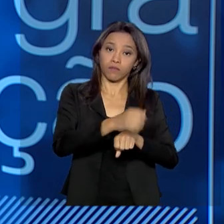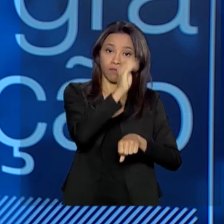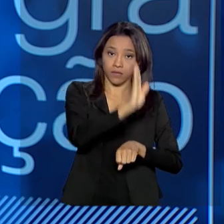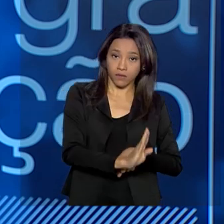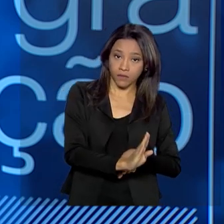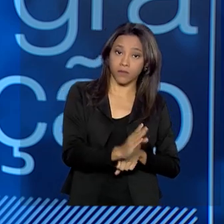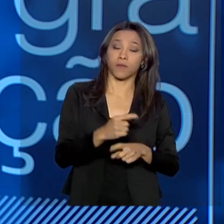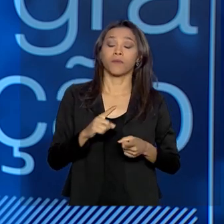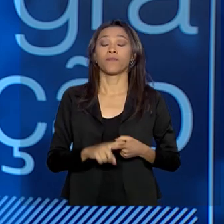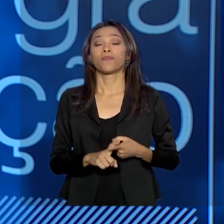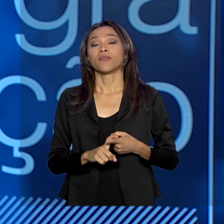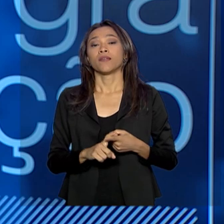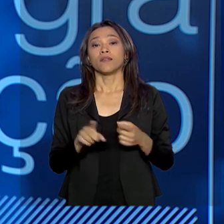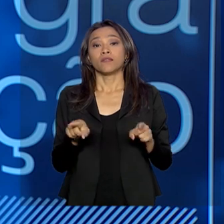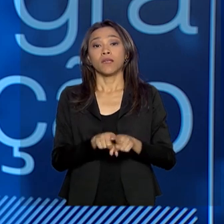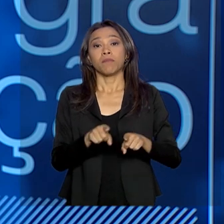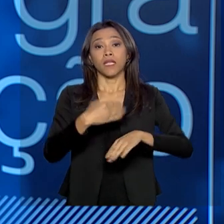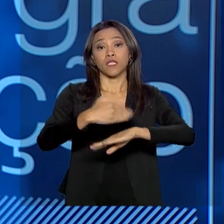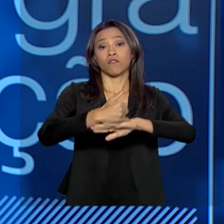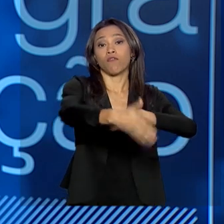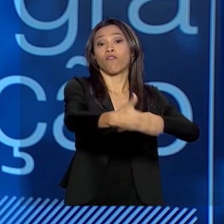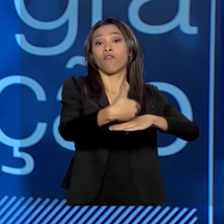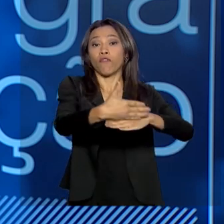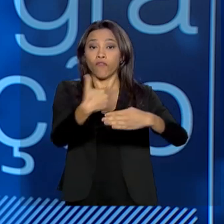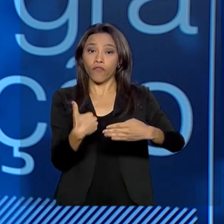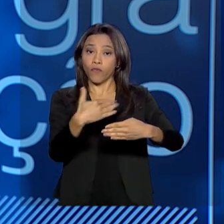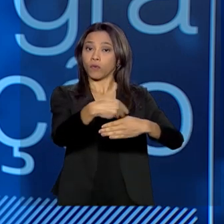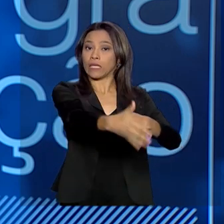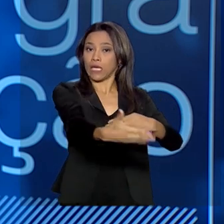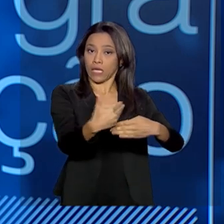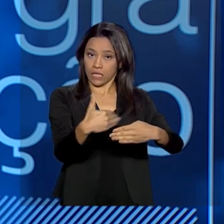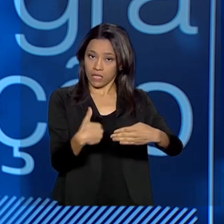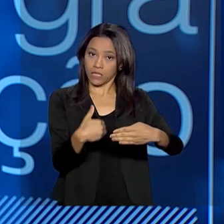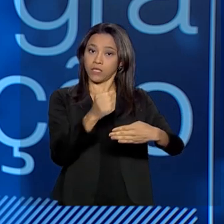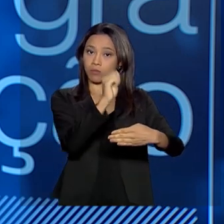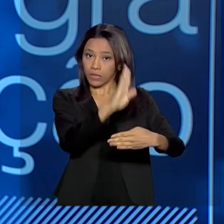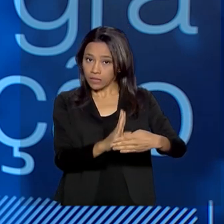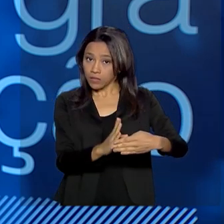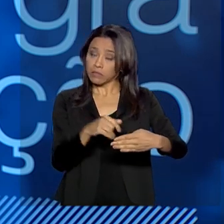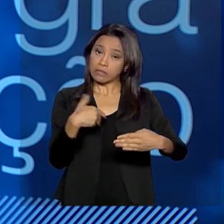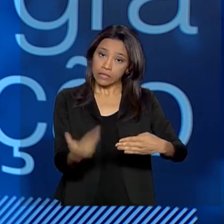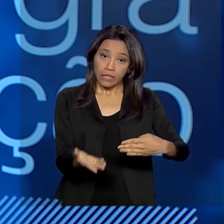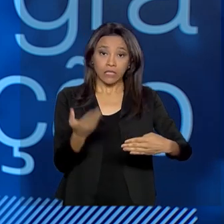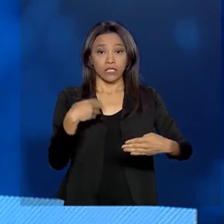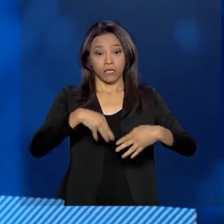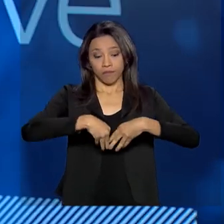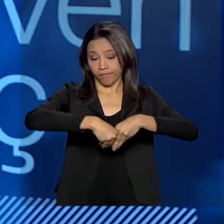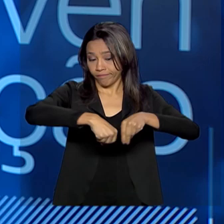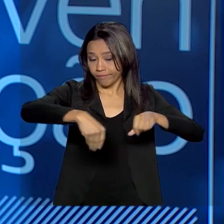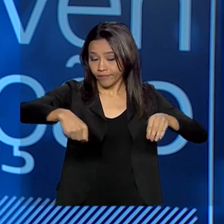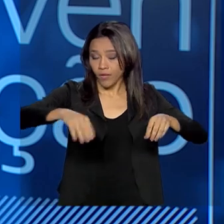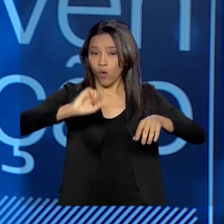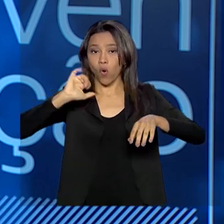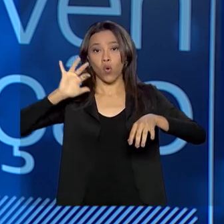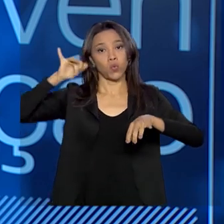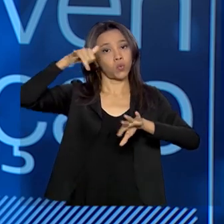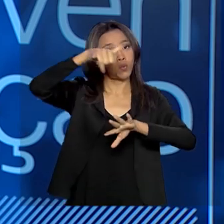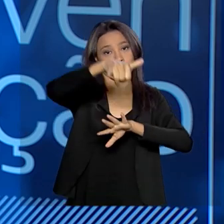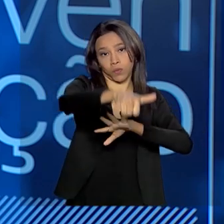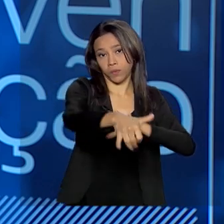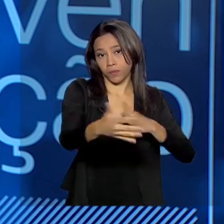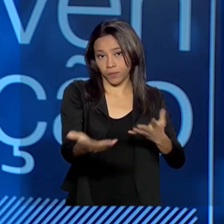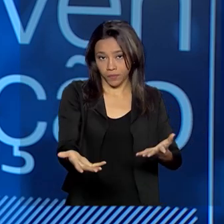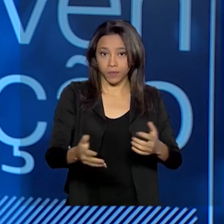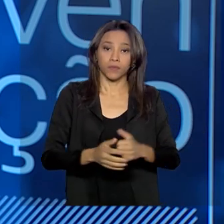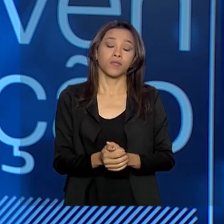na entrada, nas nossas fronteiras, ou sejam elas terrestres ou sejam elas aéreas. No